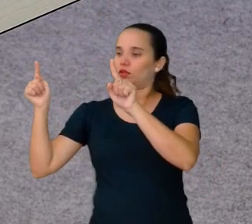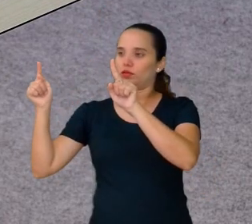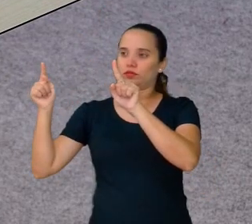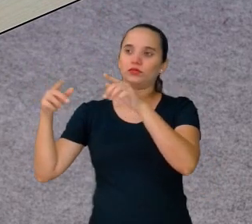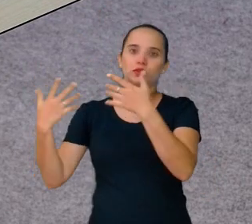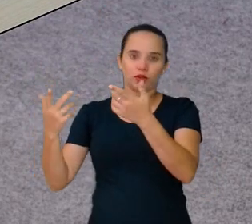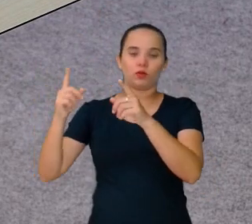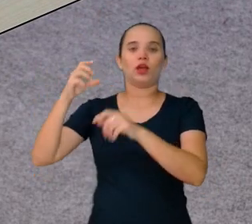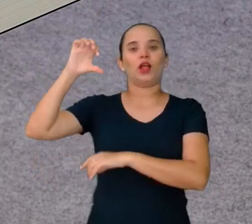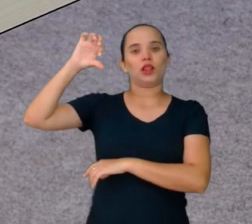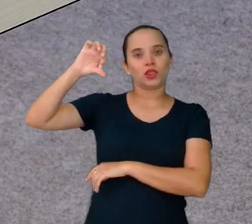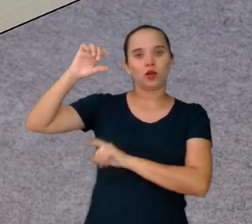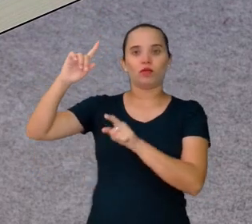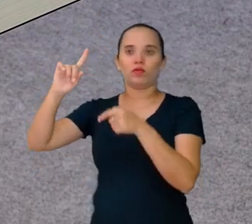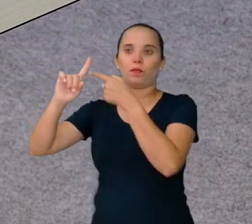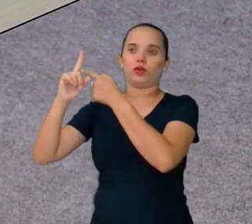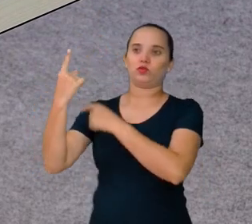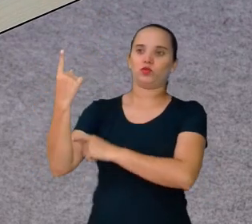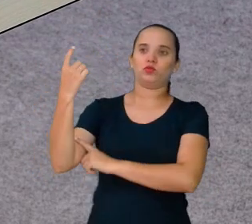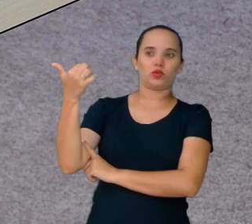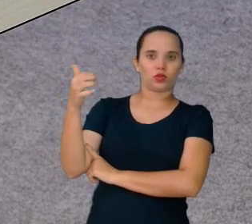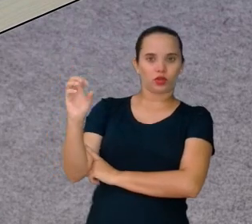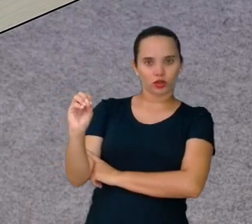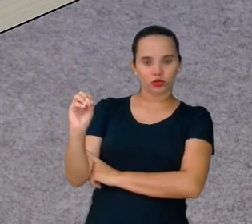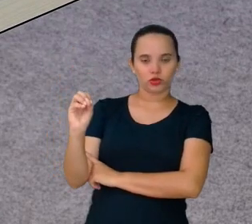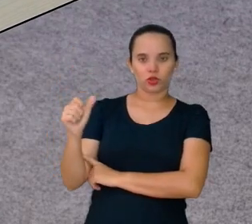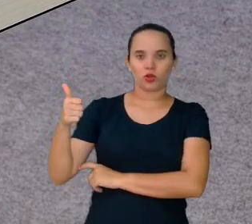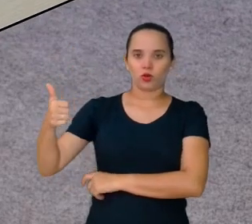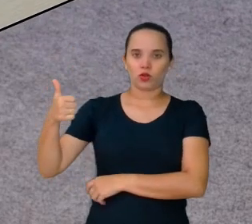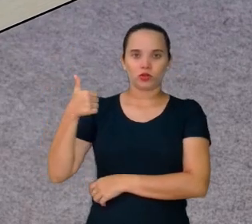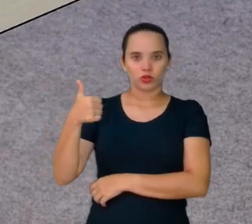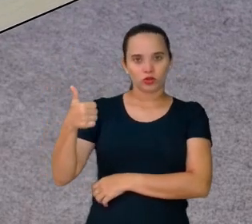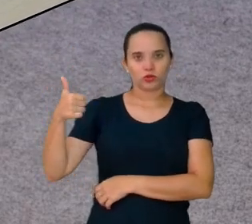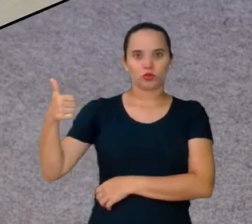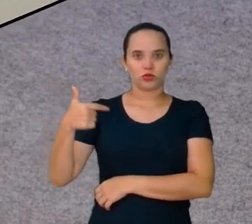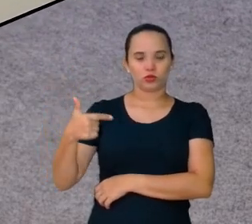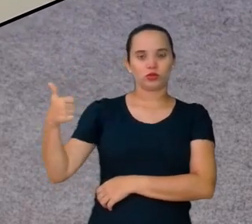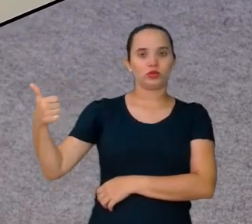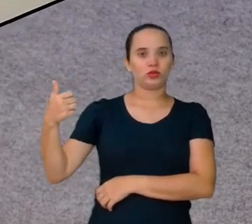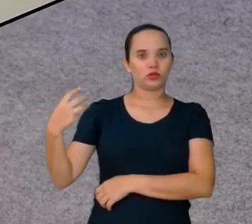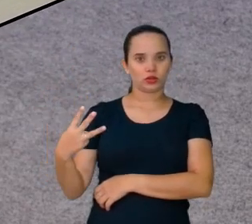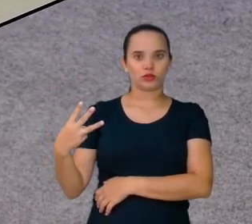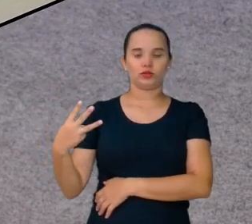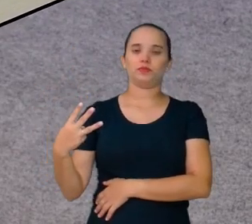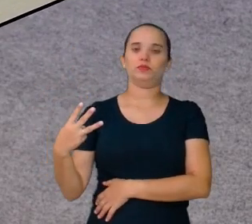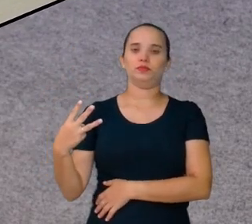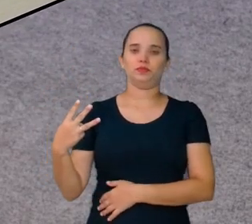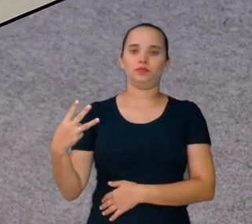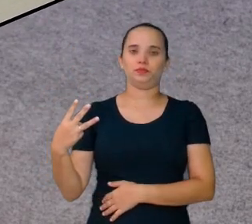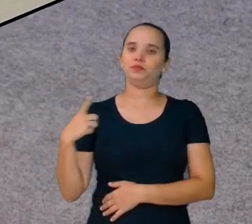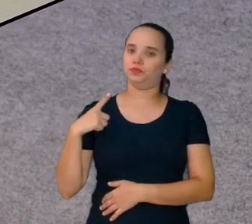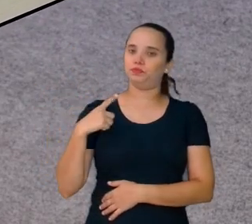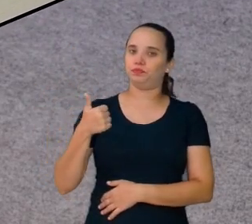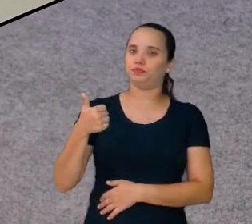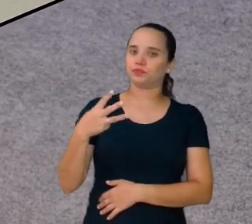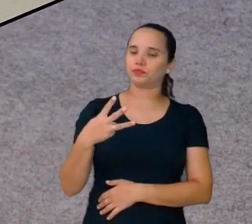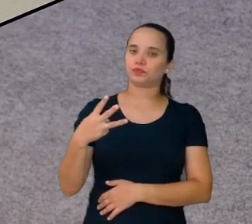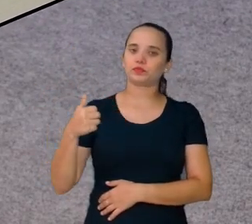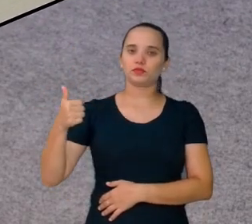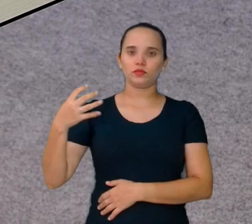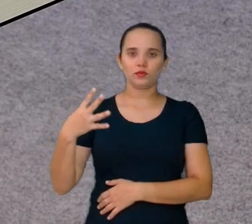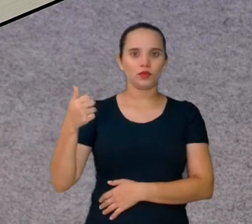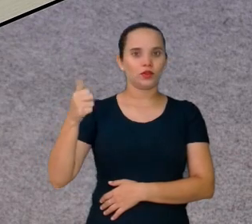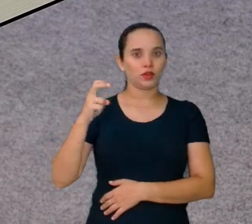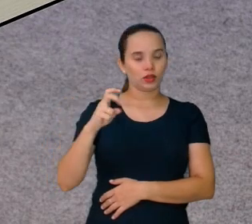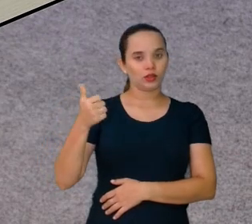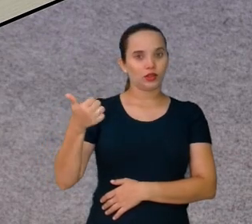1. 9 mais 1, 10. 11, 12, 13. Temos 13. 14, 15,